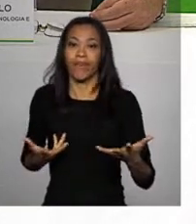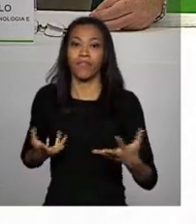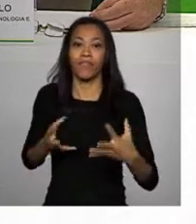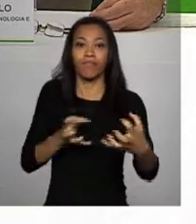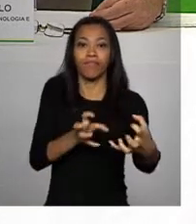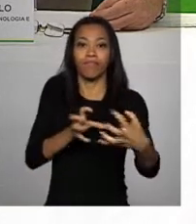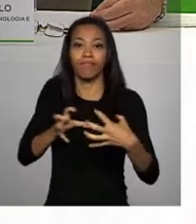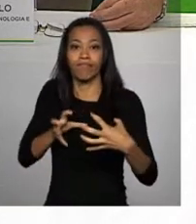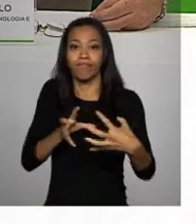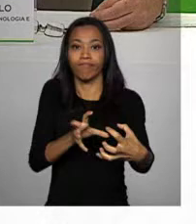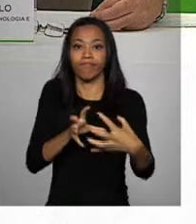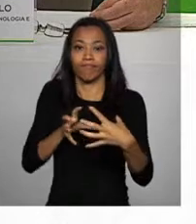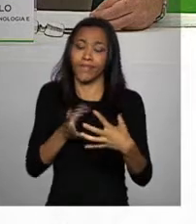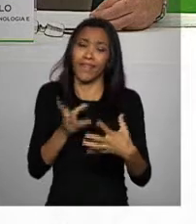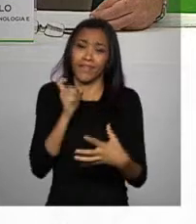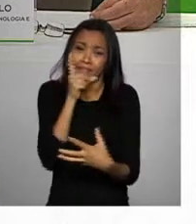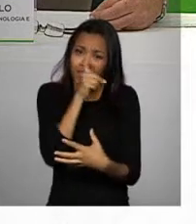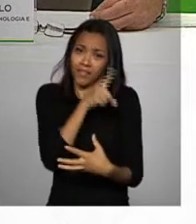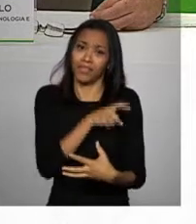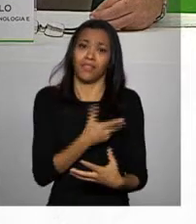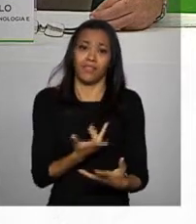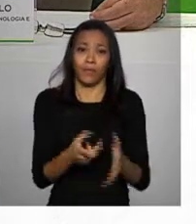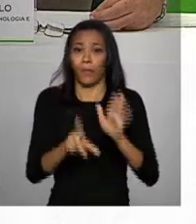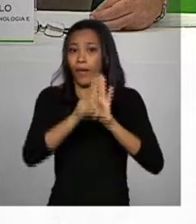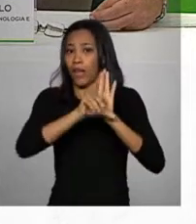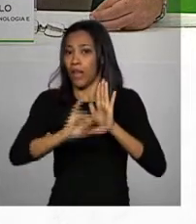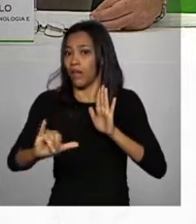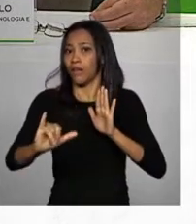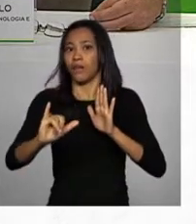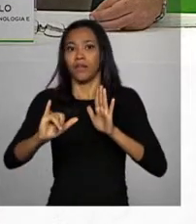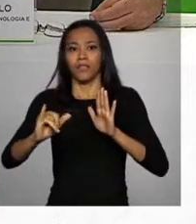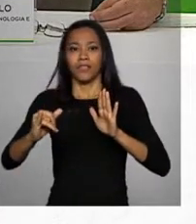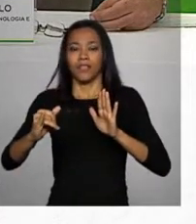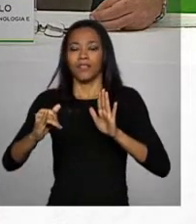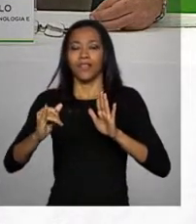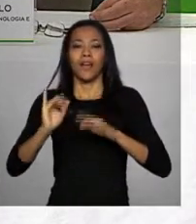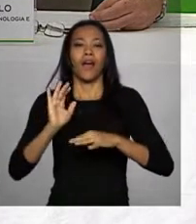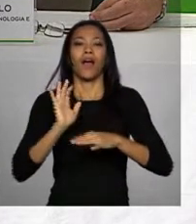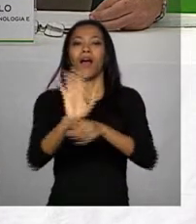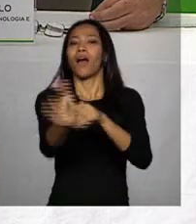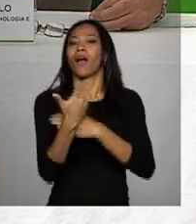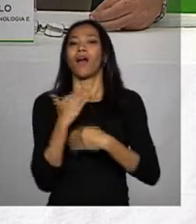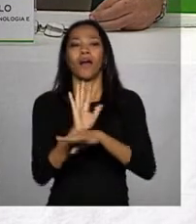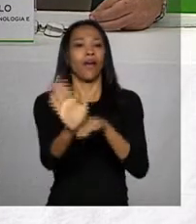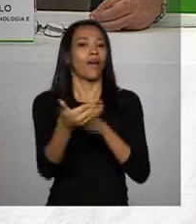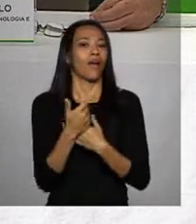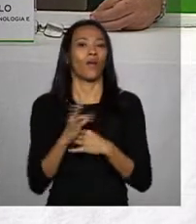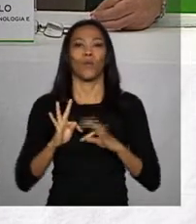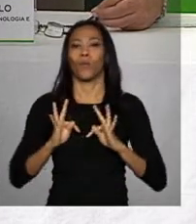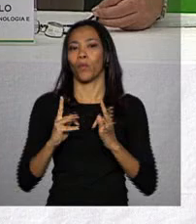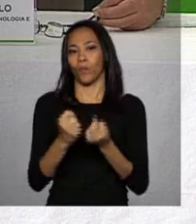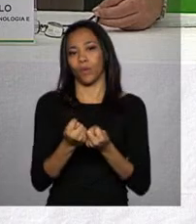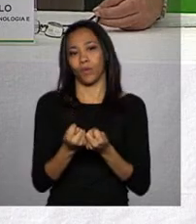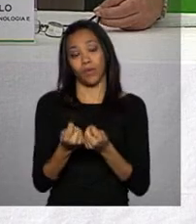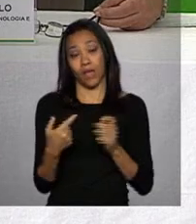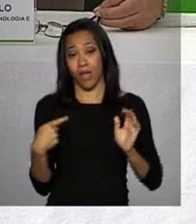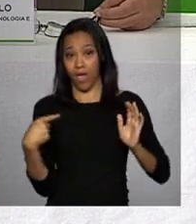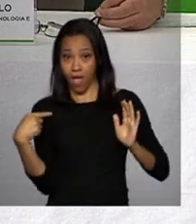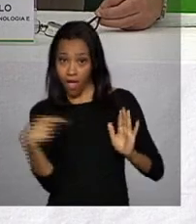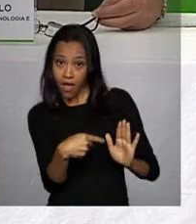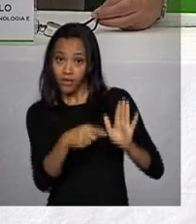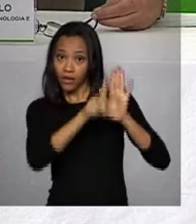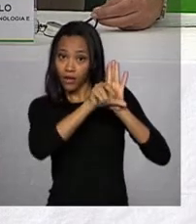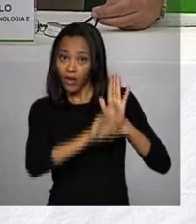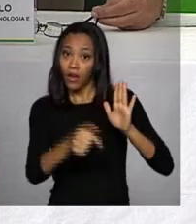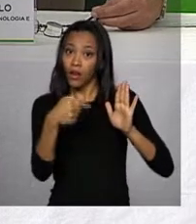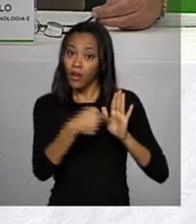com um grau de generosidade como essa lei, esse